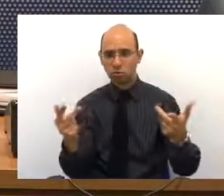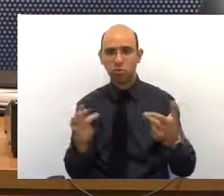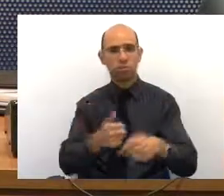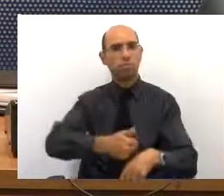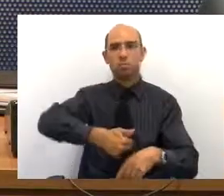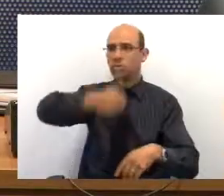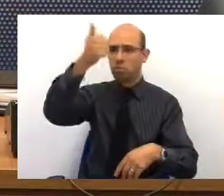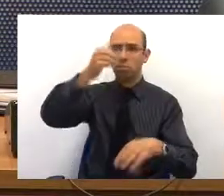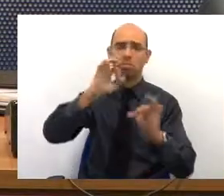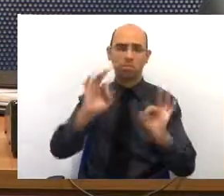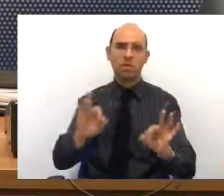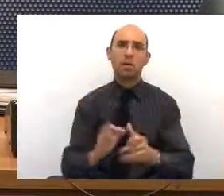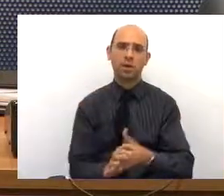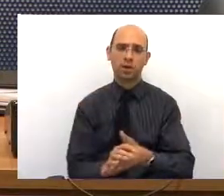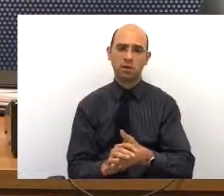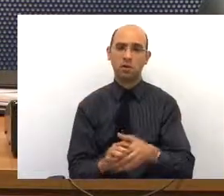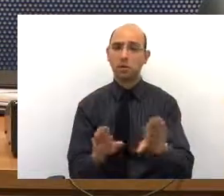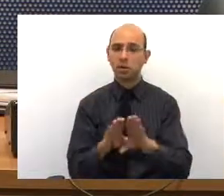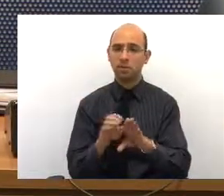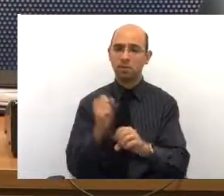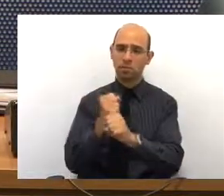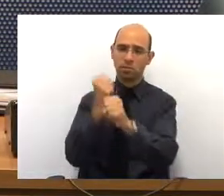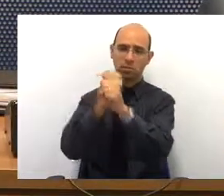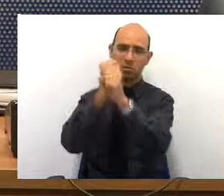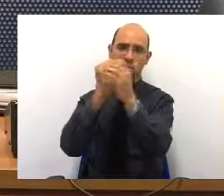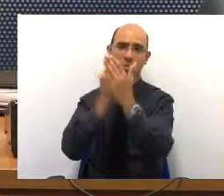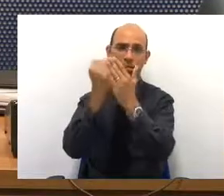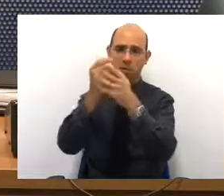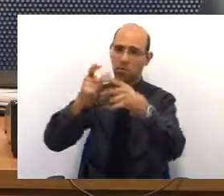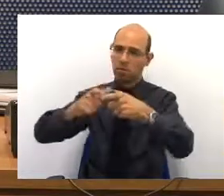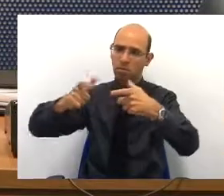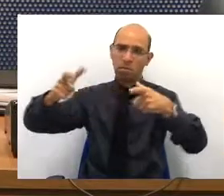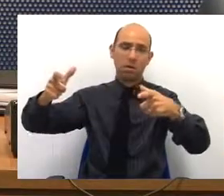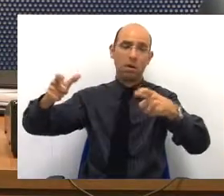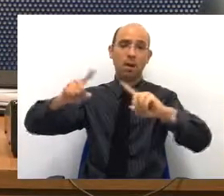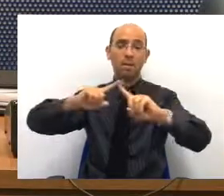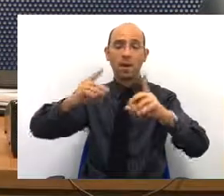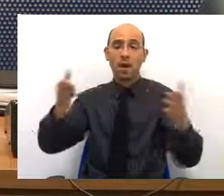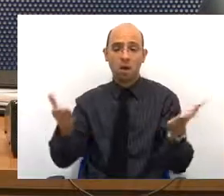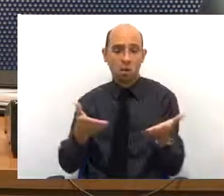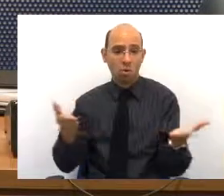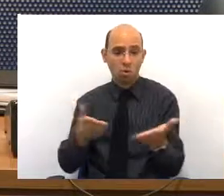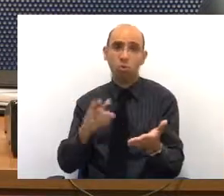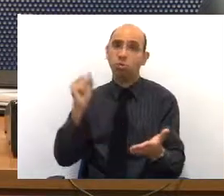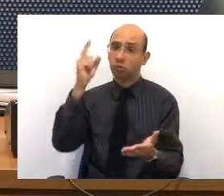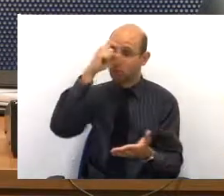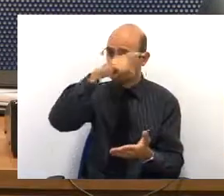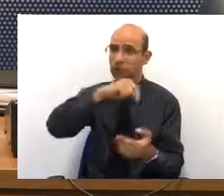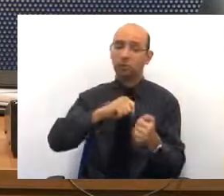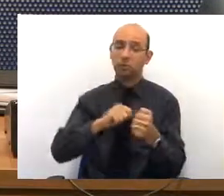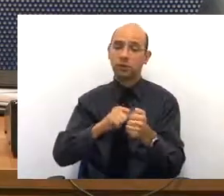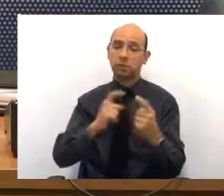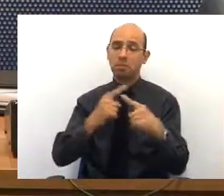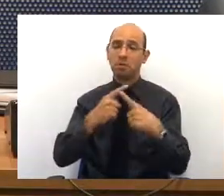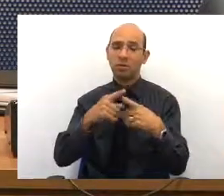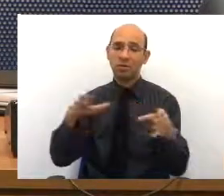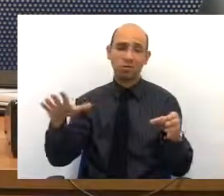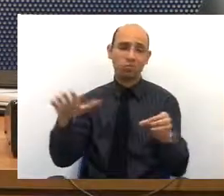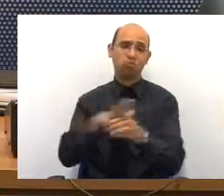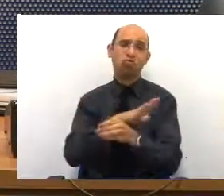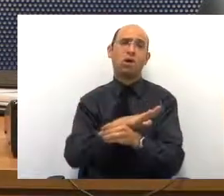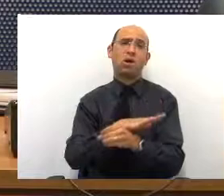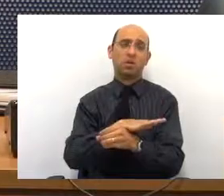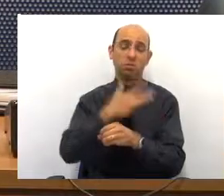uma reforma, uma ampliação. Agora, fica difícil mexer lá porque está tudo cheio de gente,